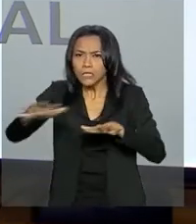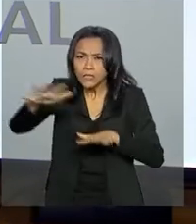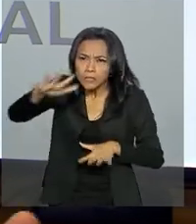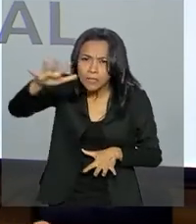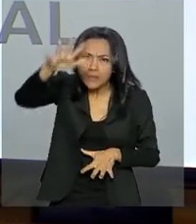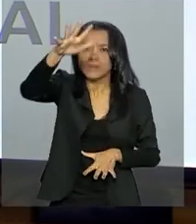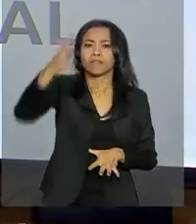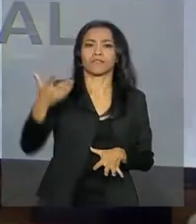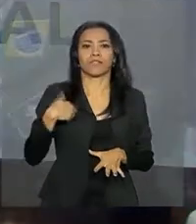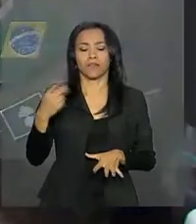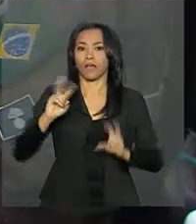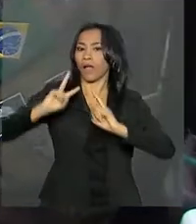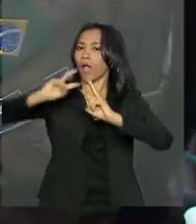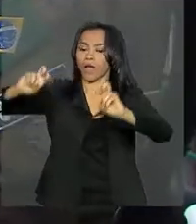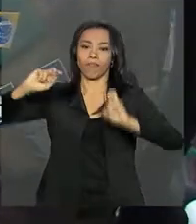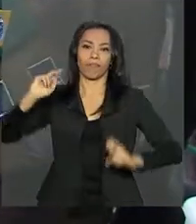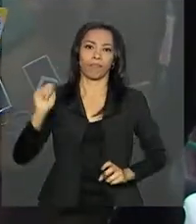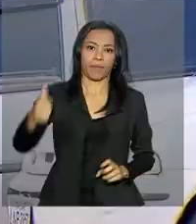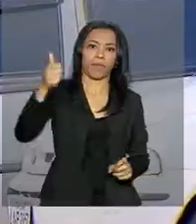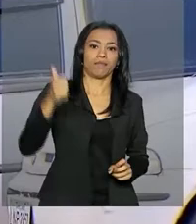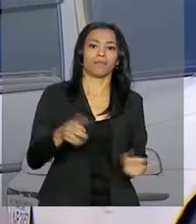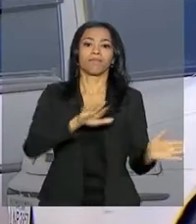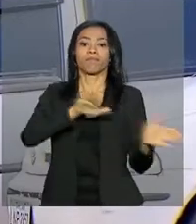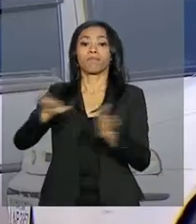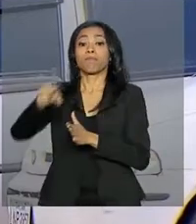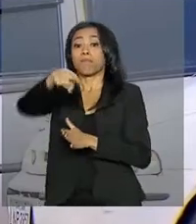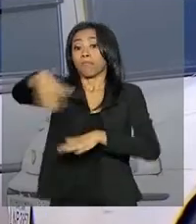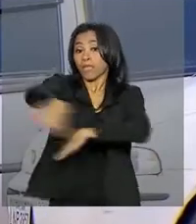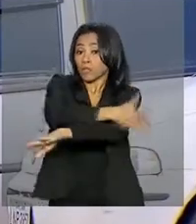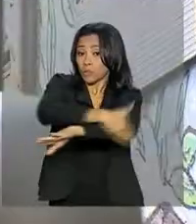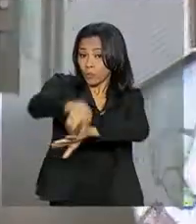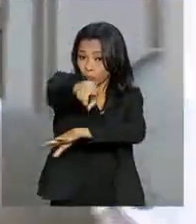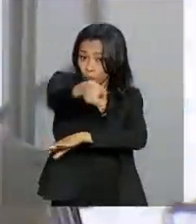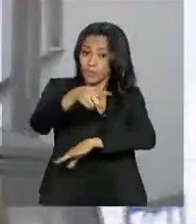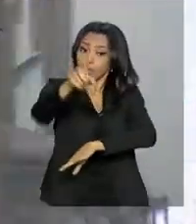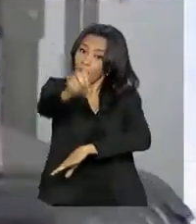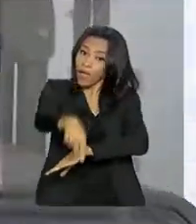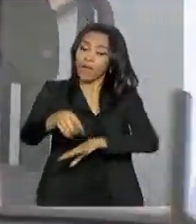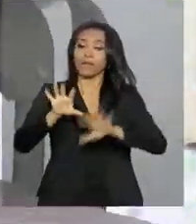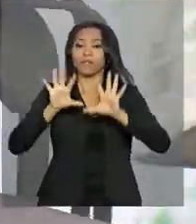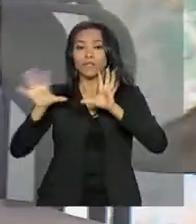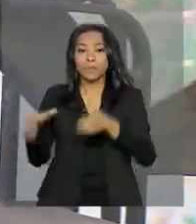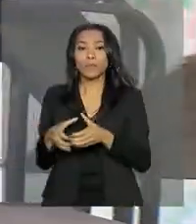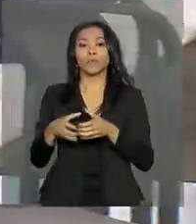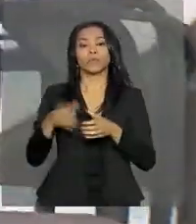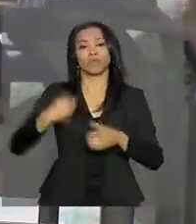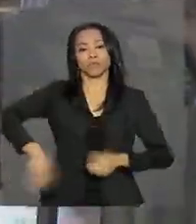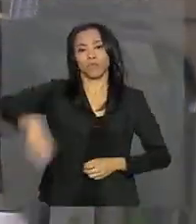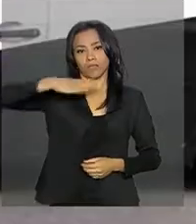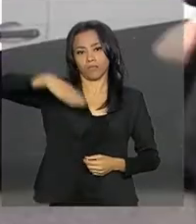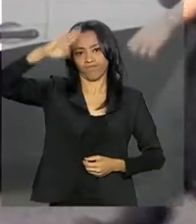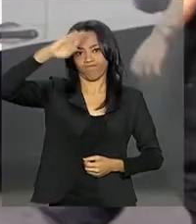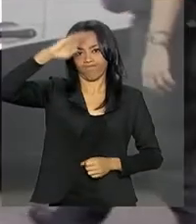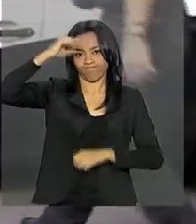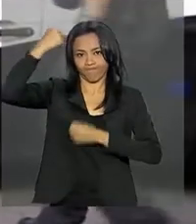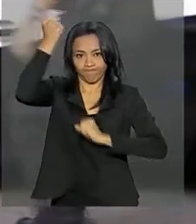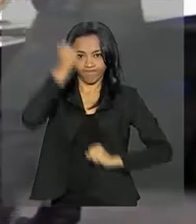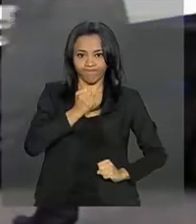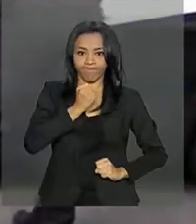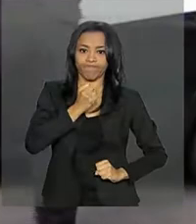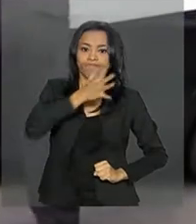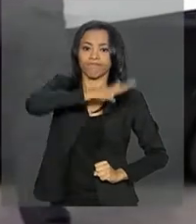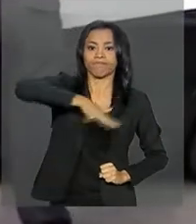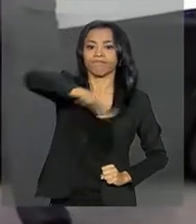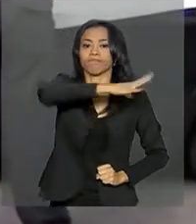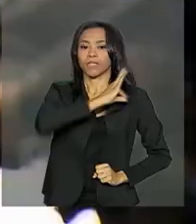percebidos rapidamente. As ações nas ruas e comunidades são geralmente executadas em conjunto pelas Forças Armadas com os órgãos de